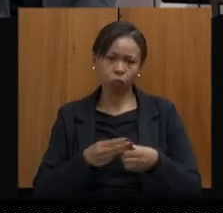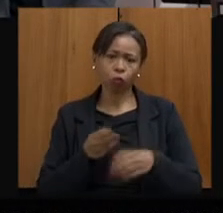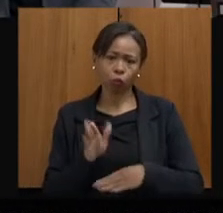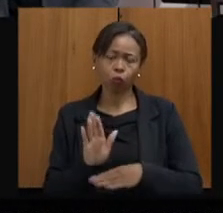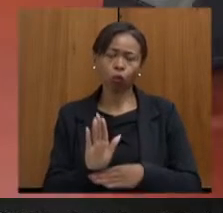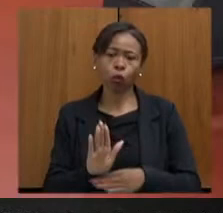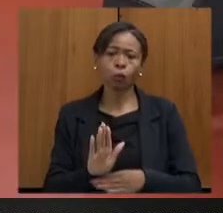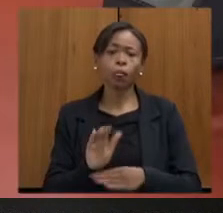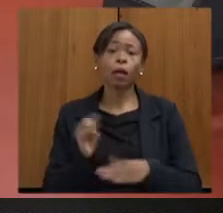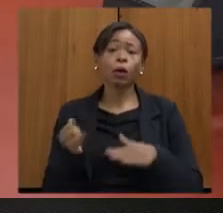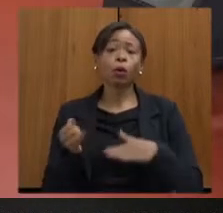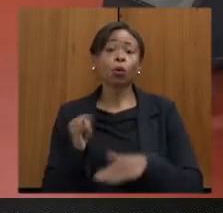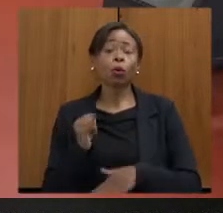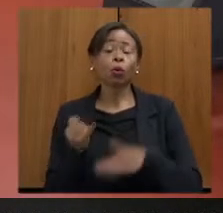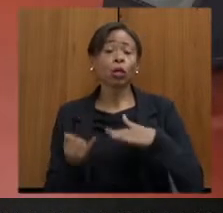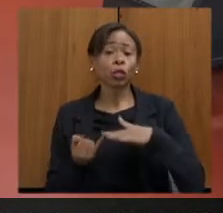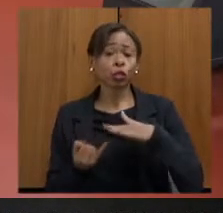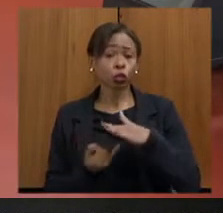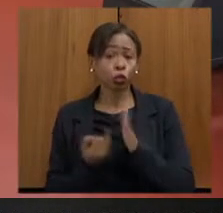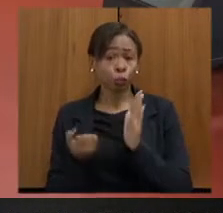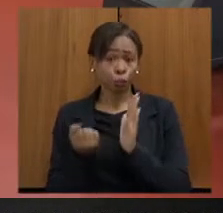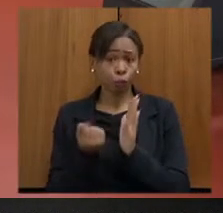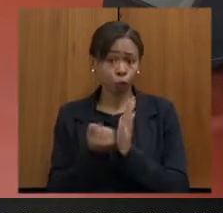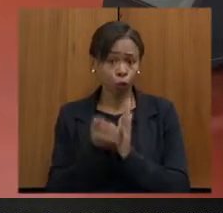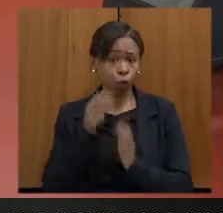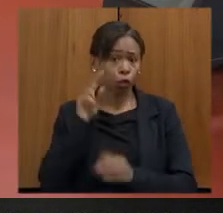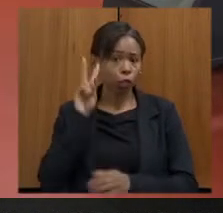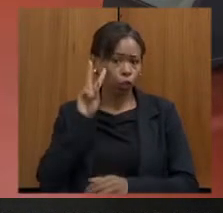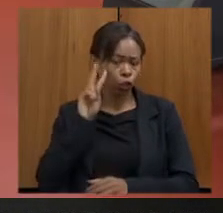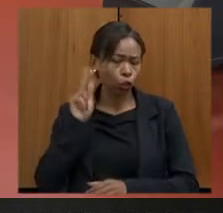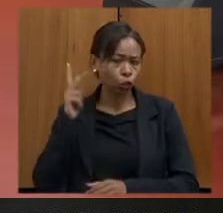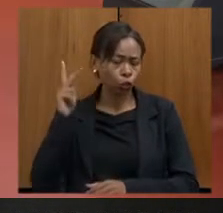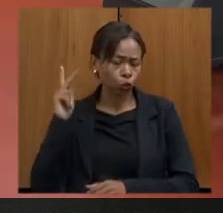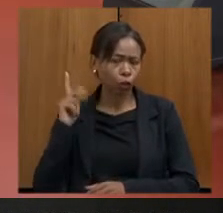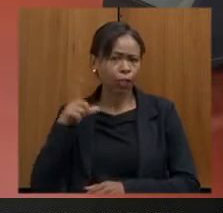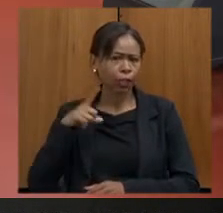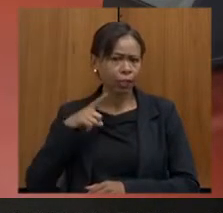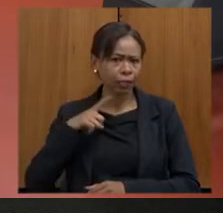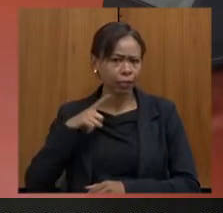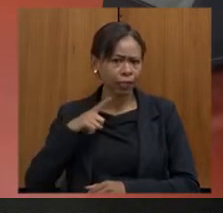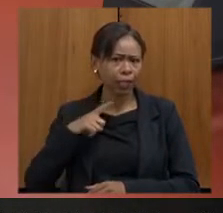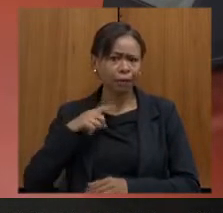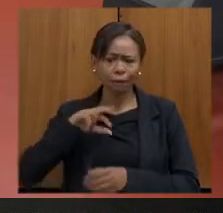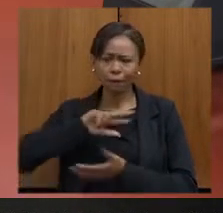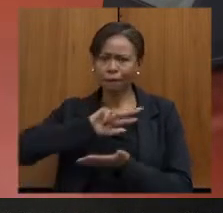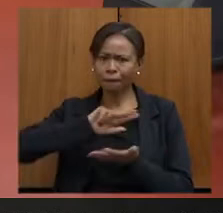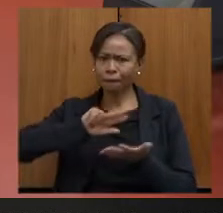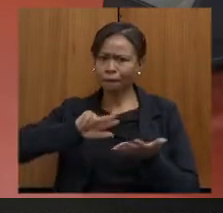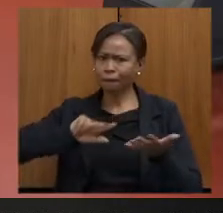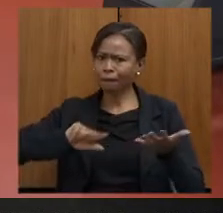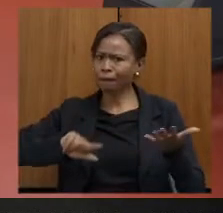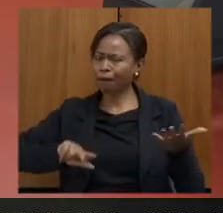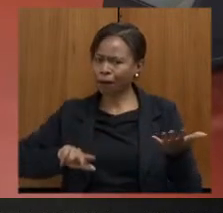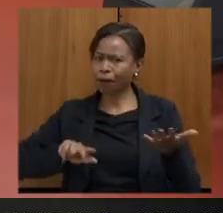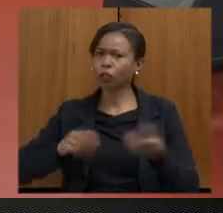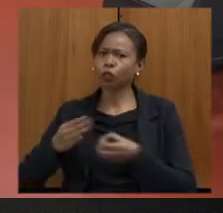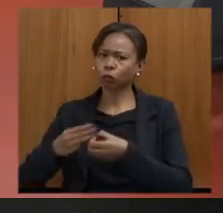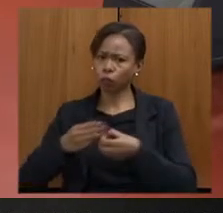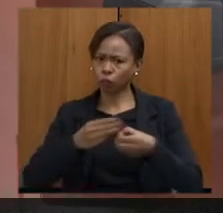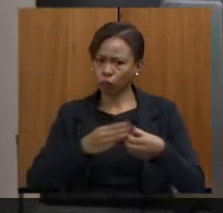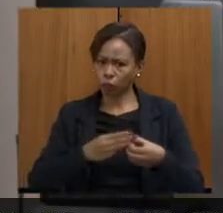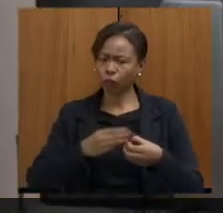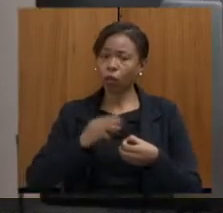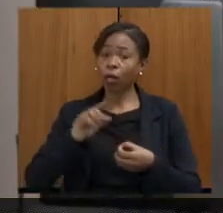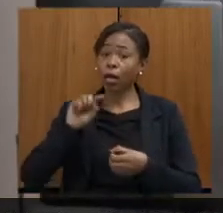tem uma participação recorde de municípios e, já prevendo para o próximo ano, o repasse de 140 milhões de